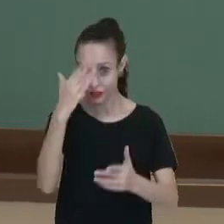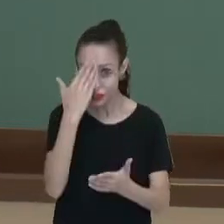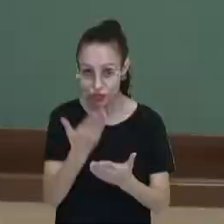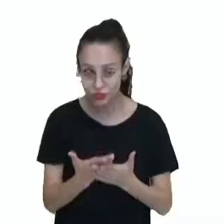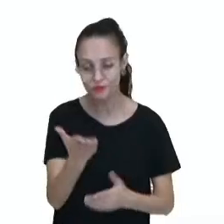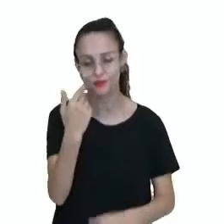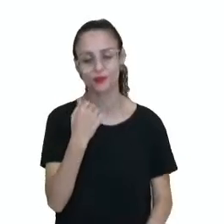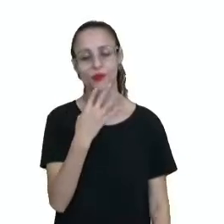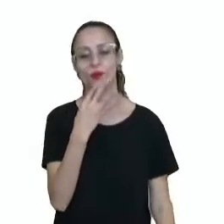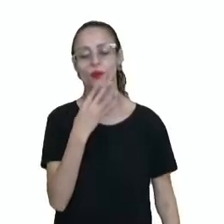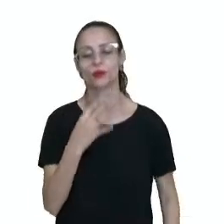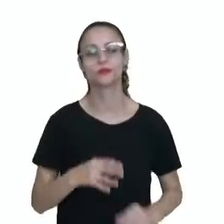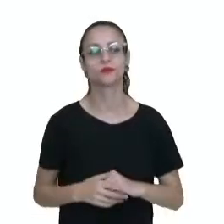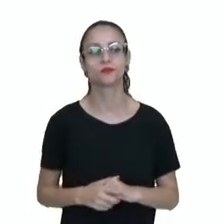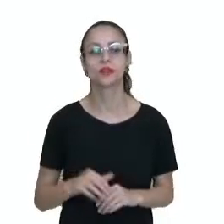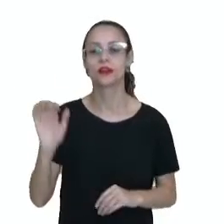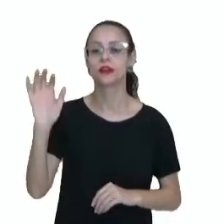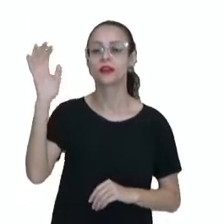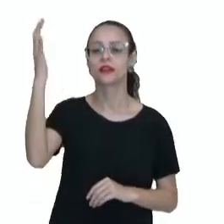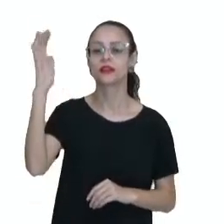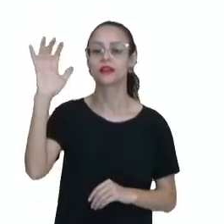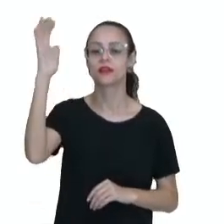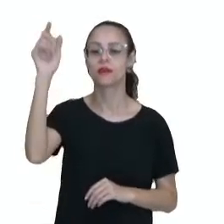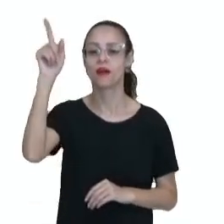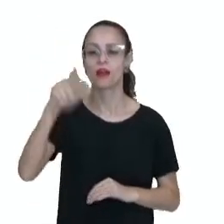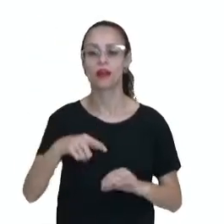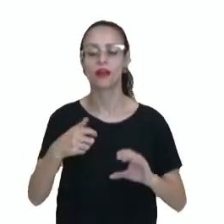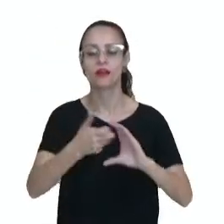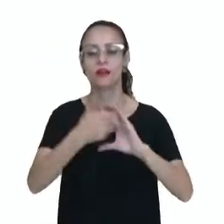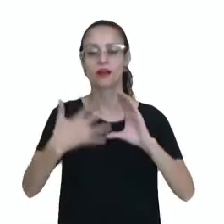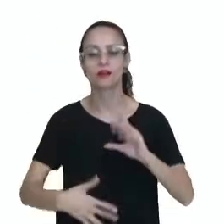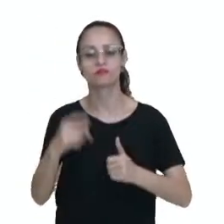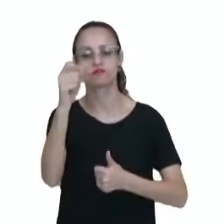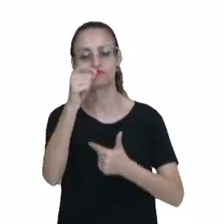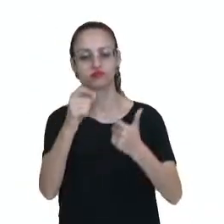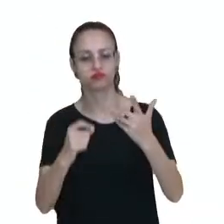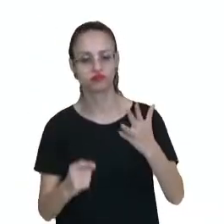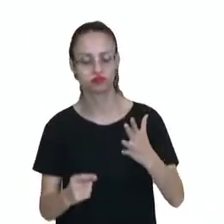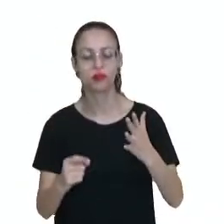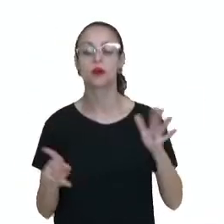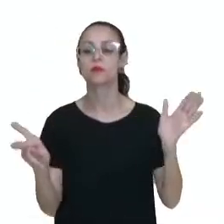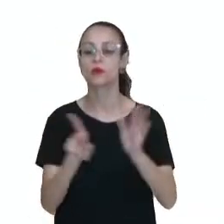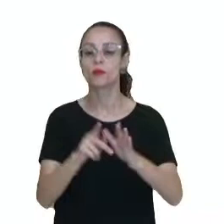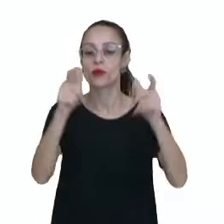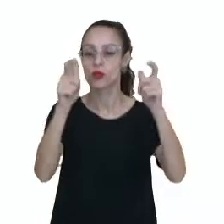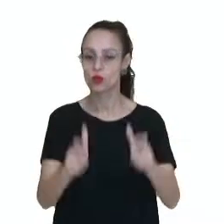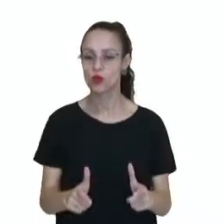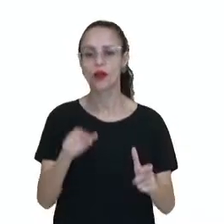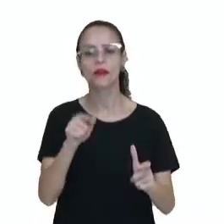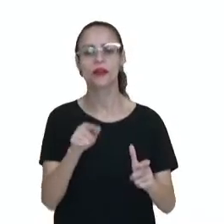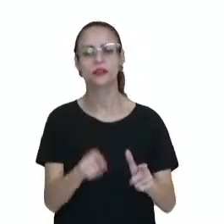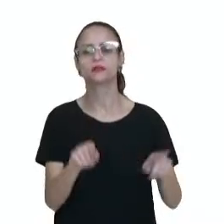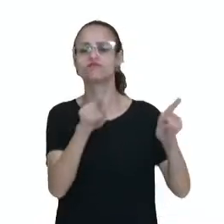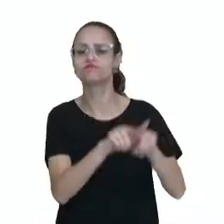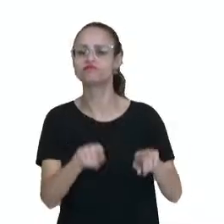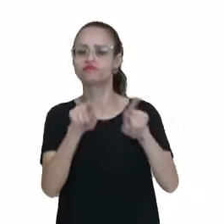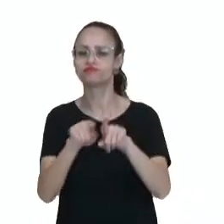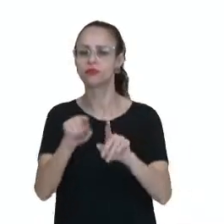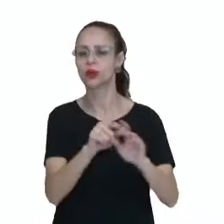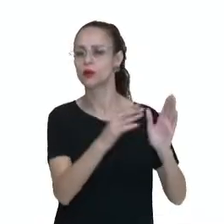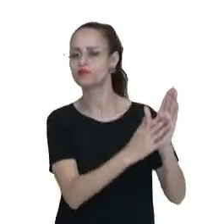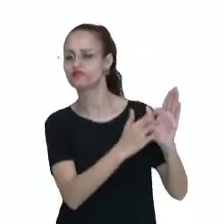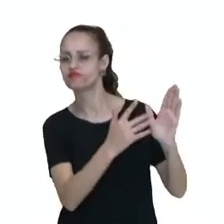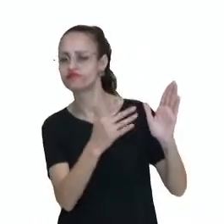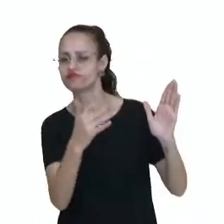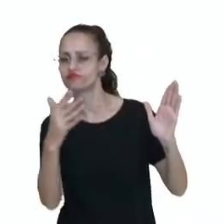O clima é o conjunto de características atmosféricas de uma região que se repete ao longo de um certo período